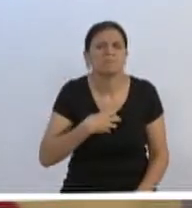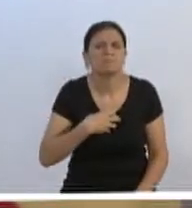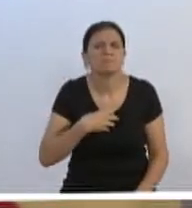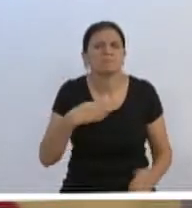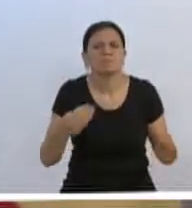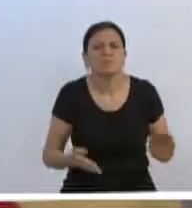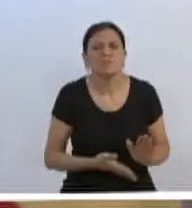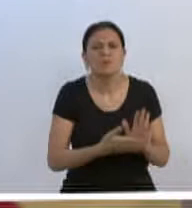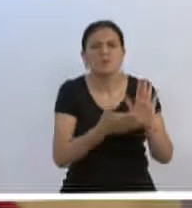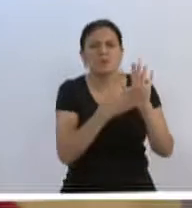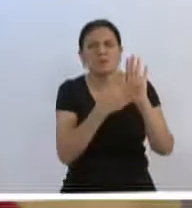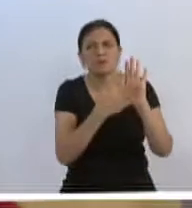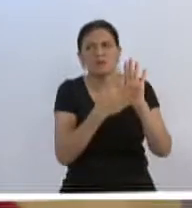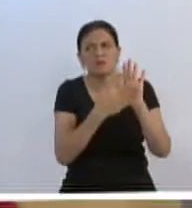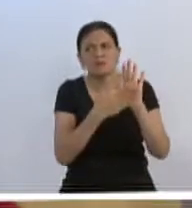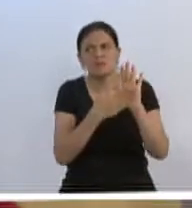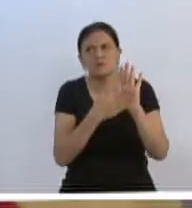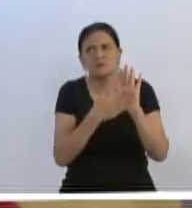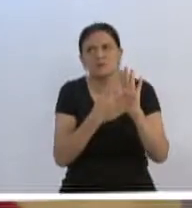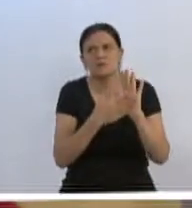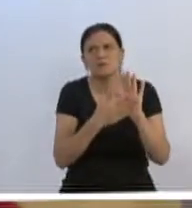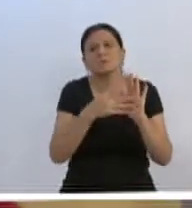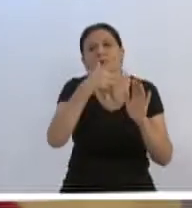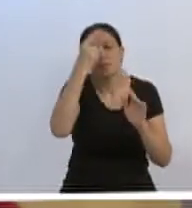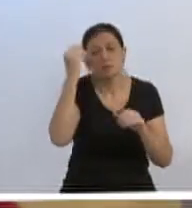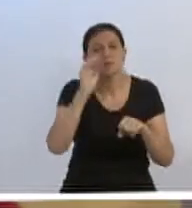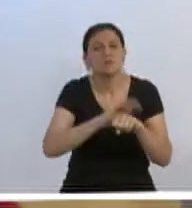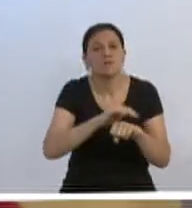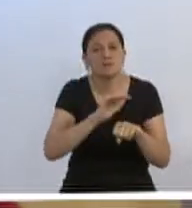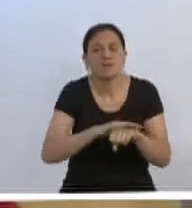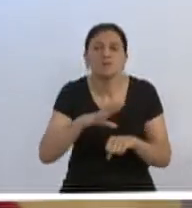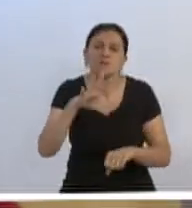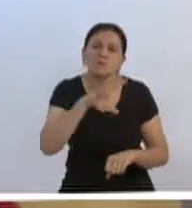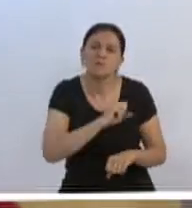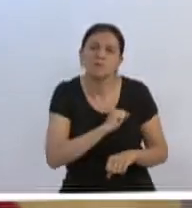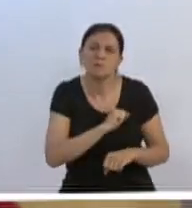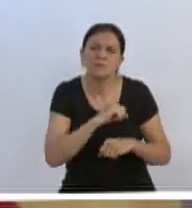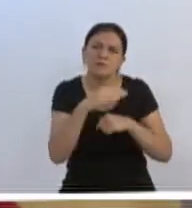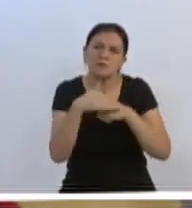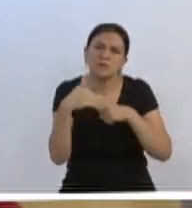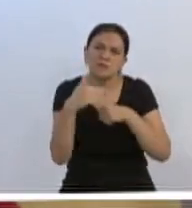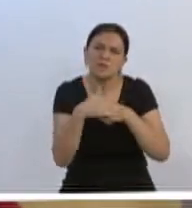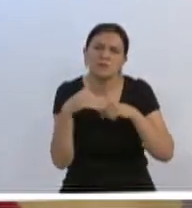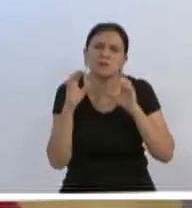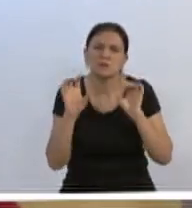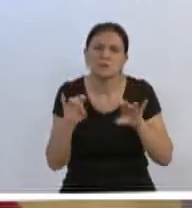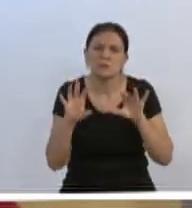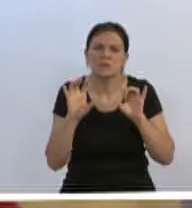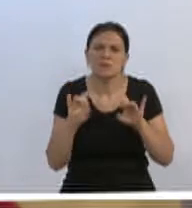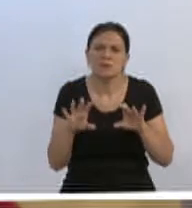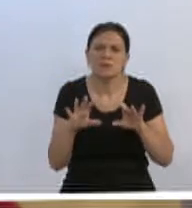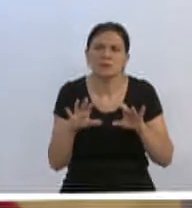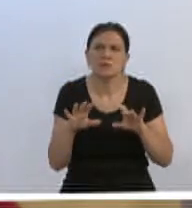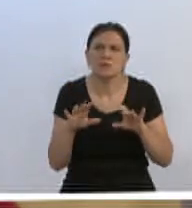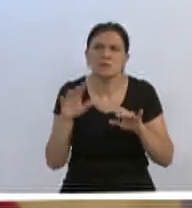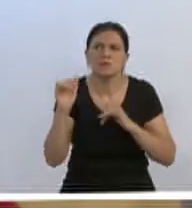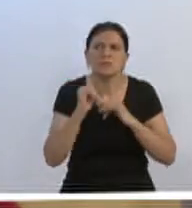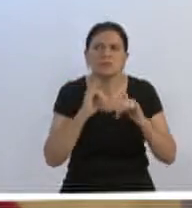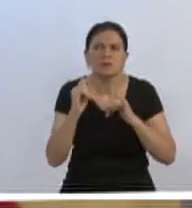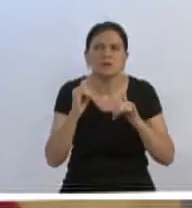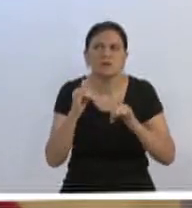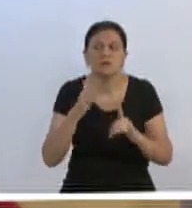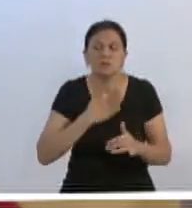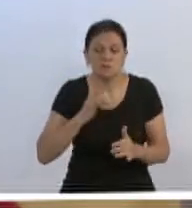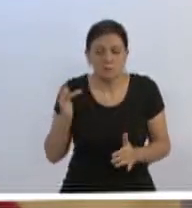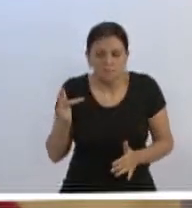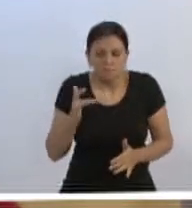desse vídeo, que alguém fez com certeza, com muito amor e com muito carinho, e muito especial e que está circulando aí na internet, que para mim tocou